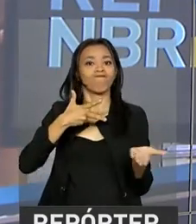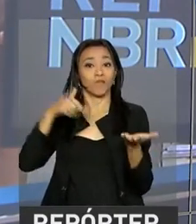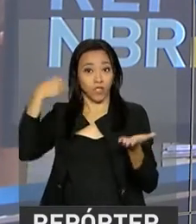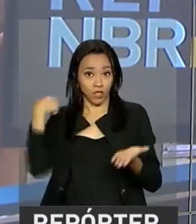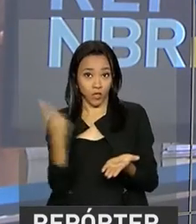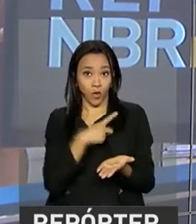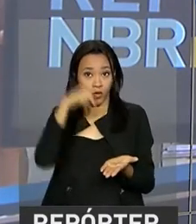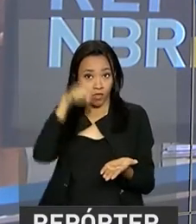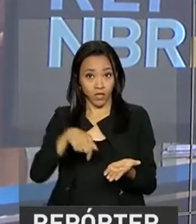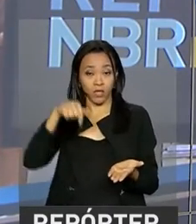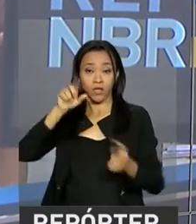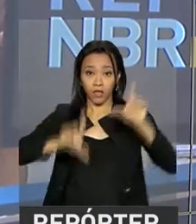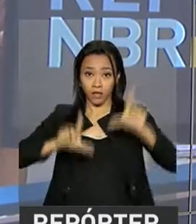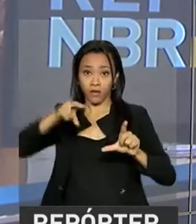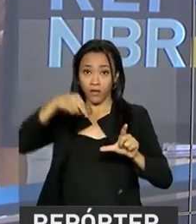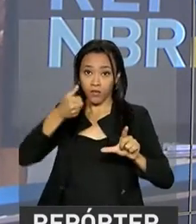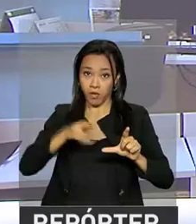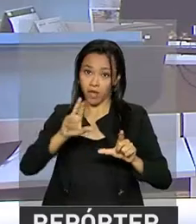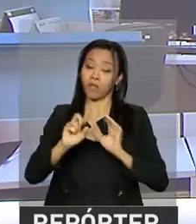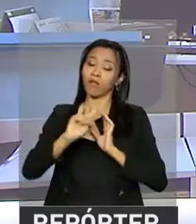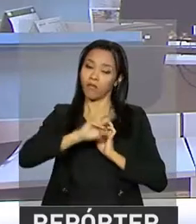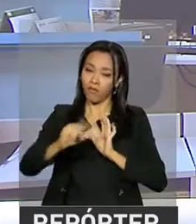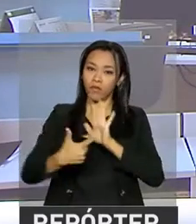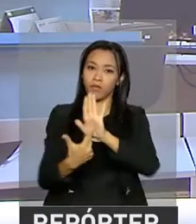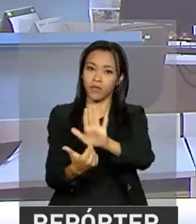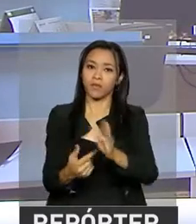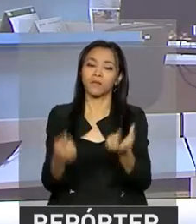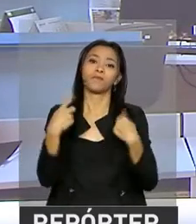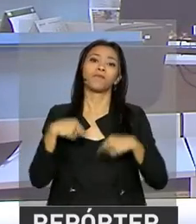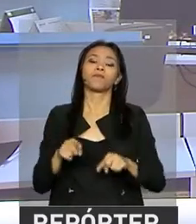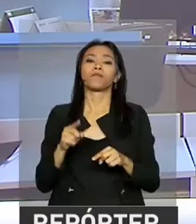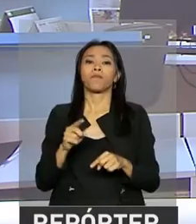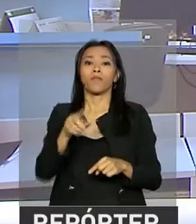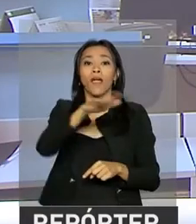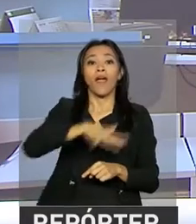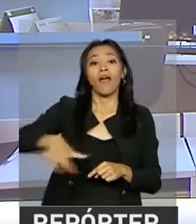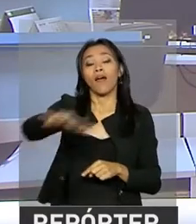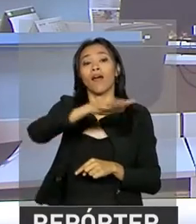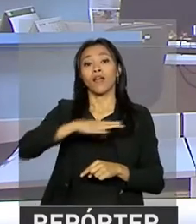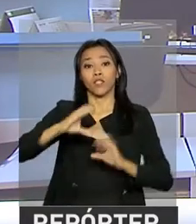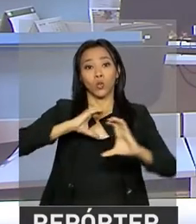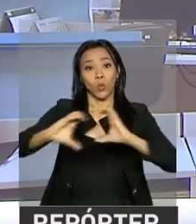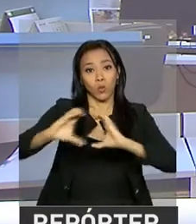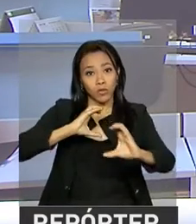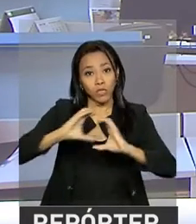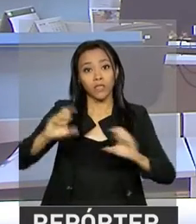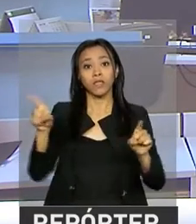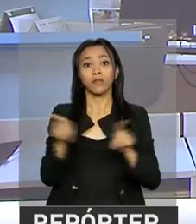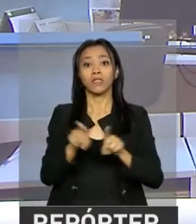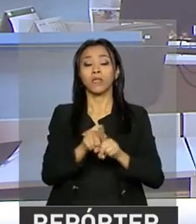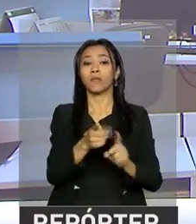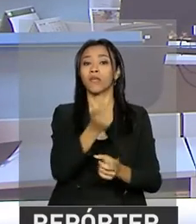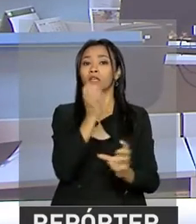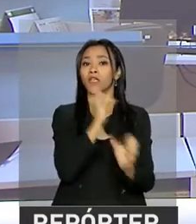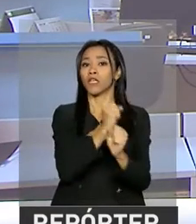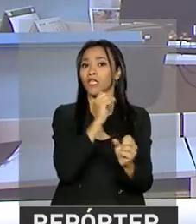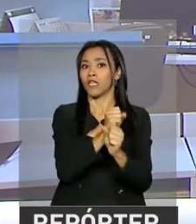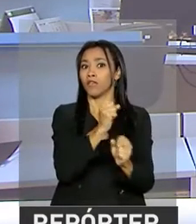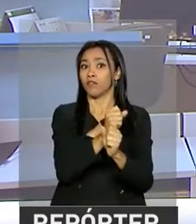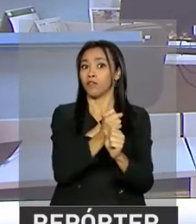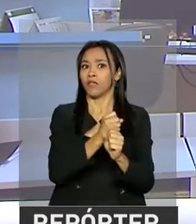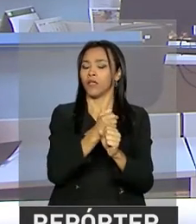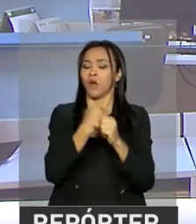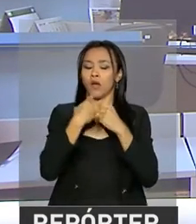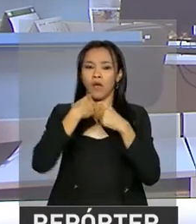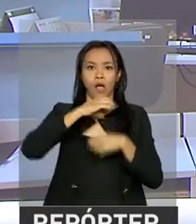NBR vai transmitir ao vivo. E os setores de telecomunicações e financeiro lideraram o ranking de